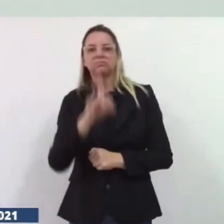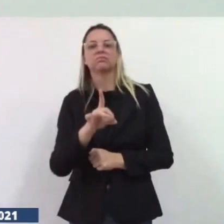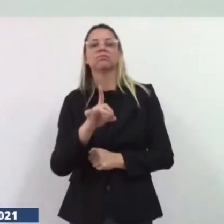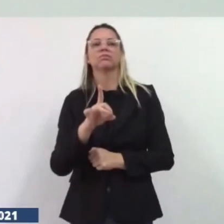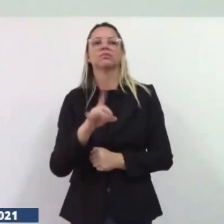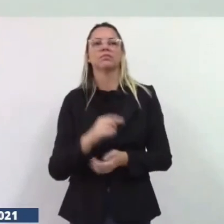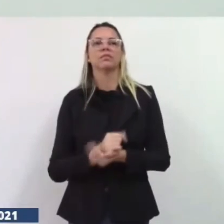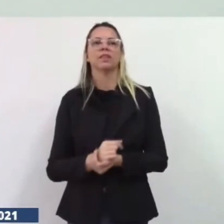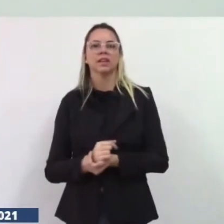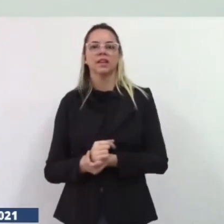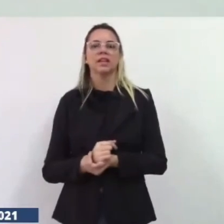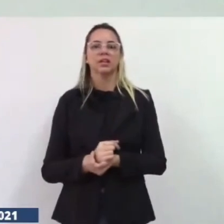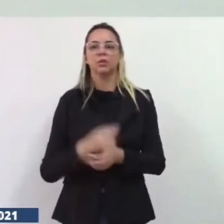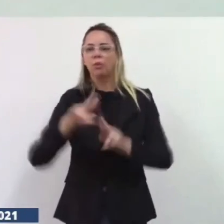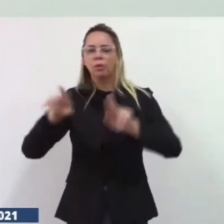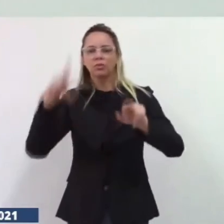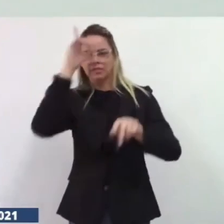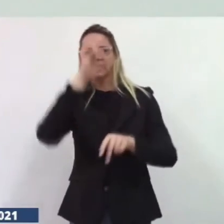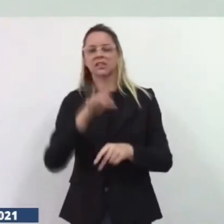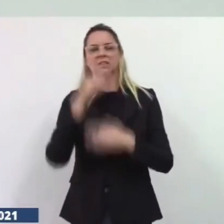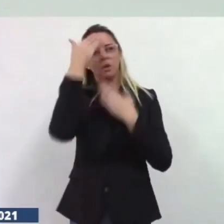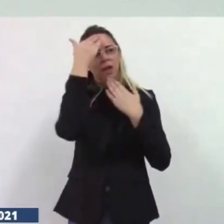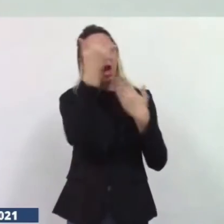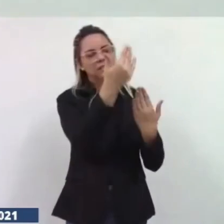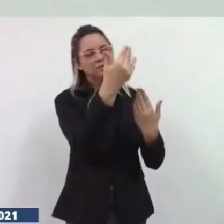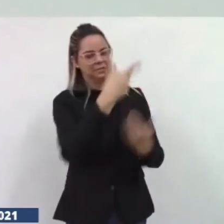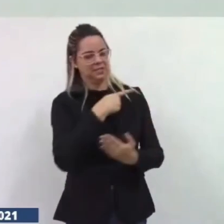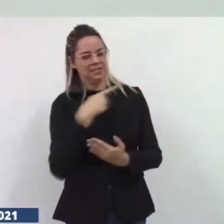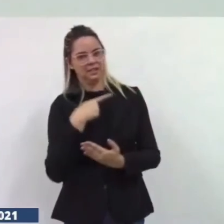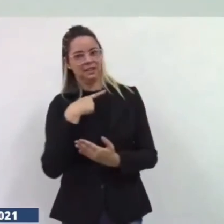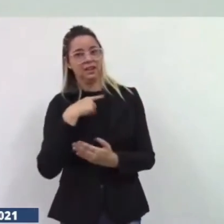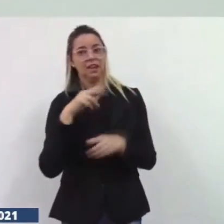e outras deficiências muito obrigado presidente e até a próxima sessão se Deus quiser tchau